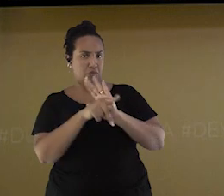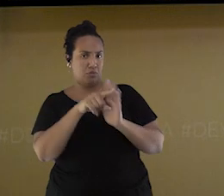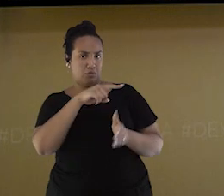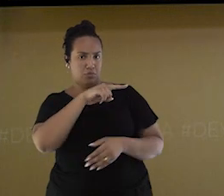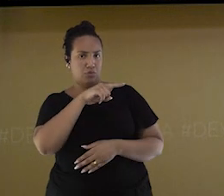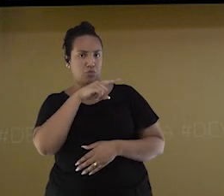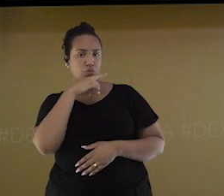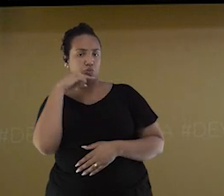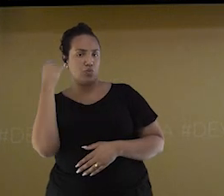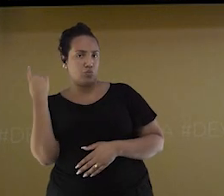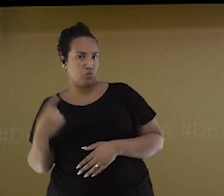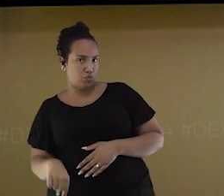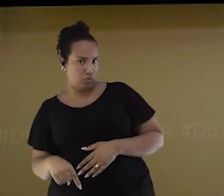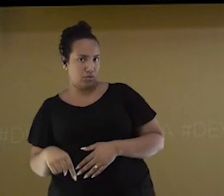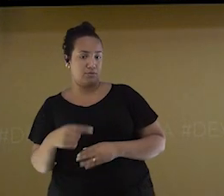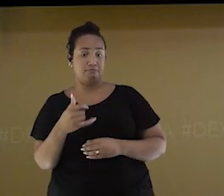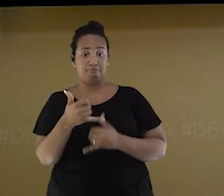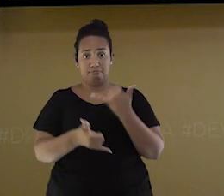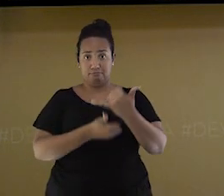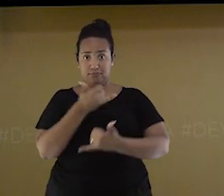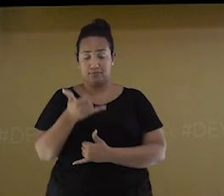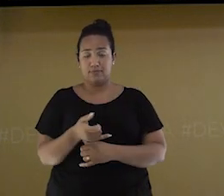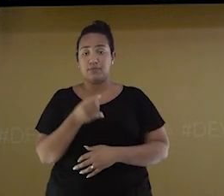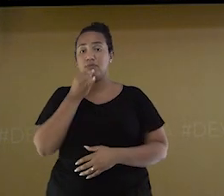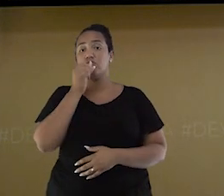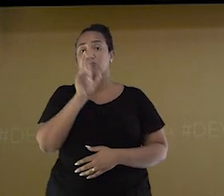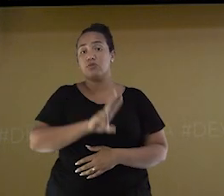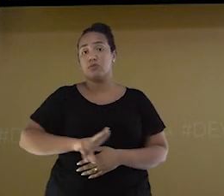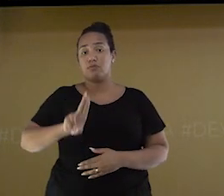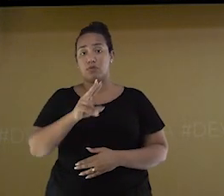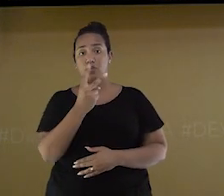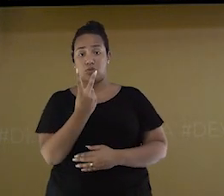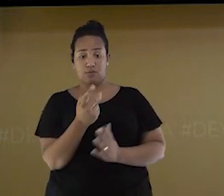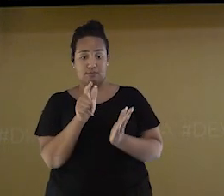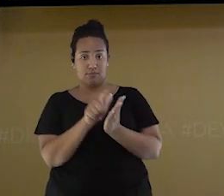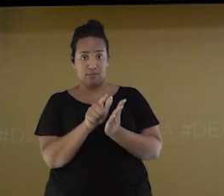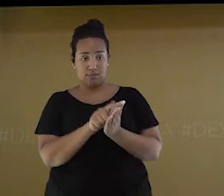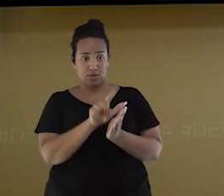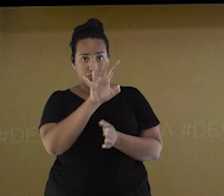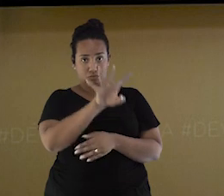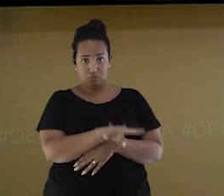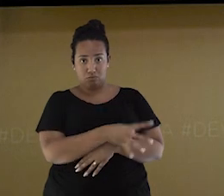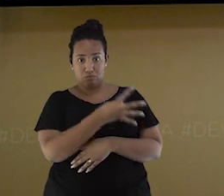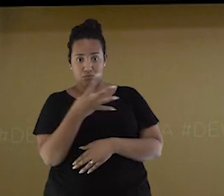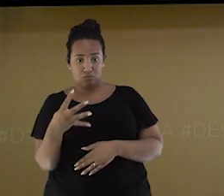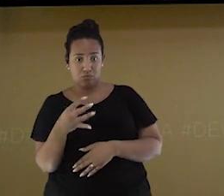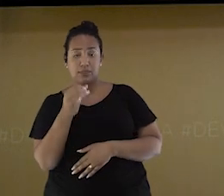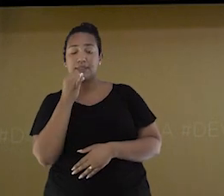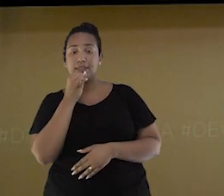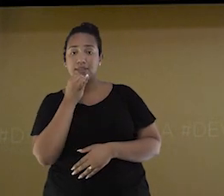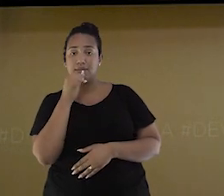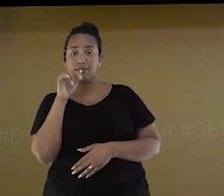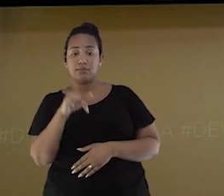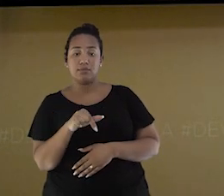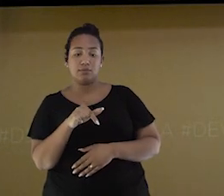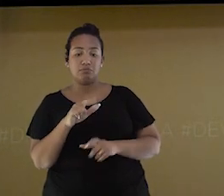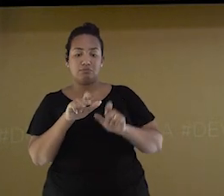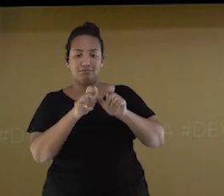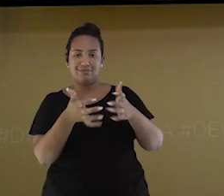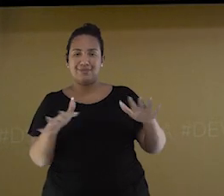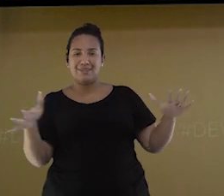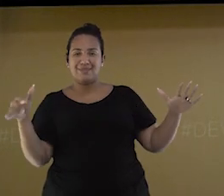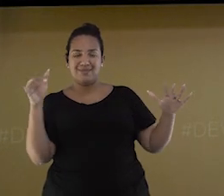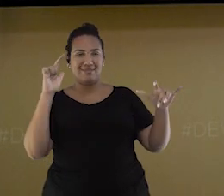duas folhas de papel quadriculado e posicionavam vários tipos de navio nesse mar imaginário de papel